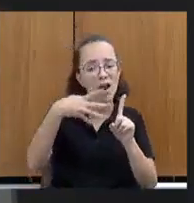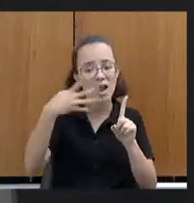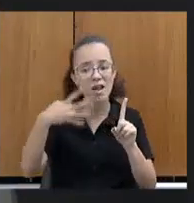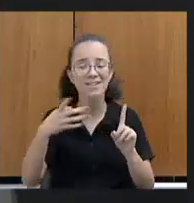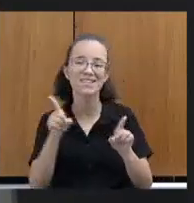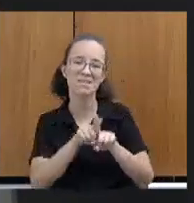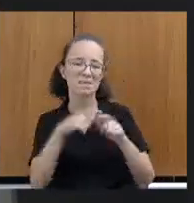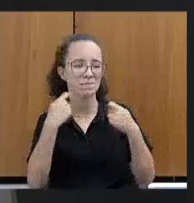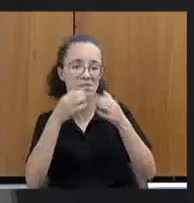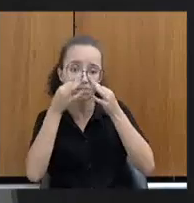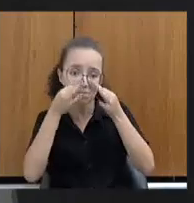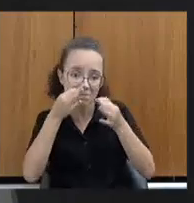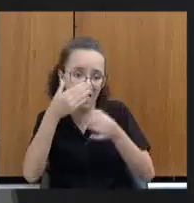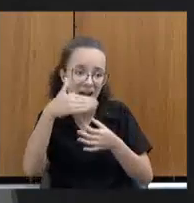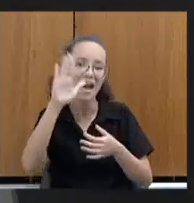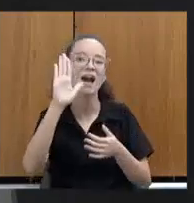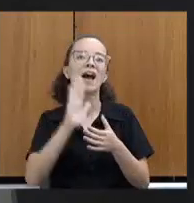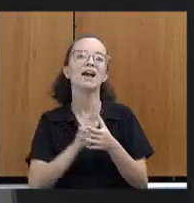dentro da secretaria.